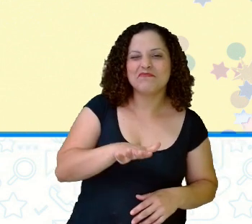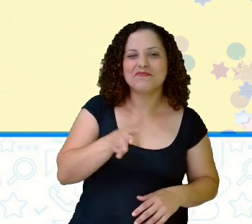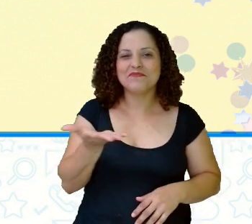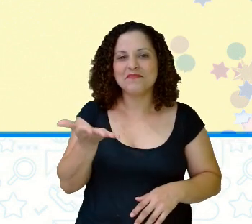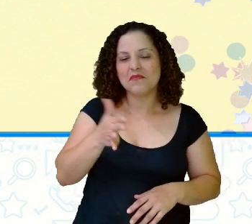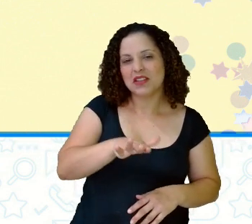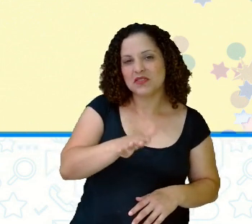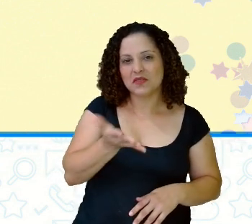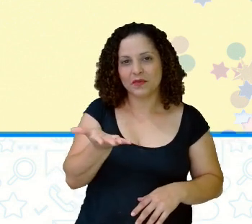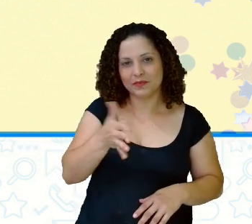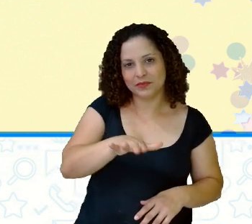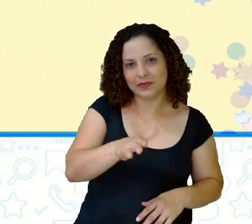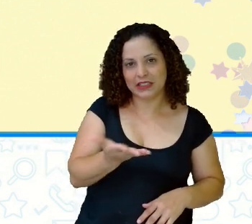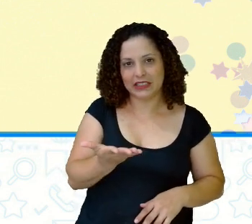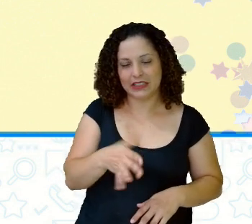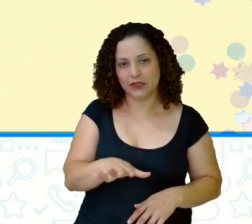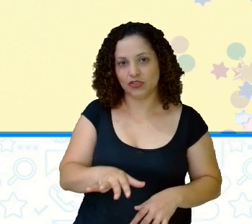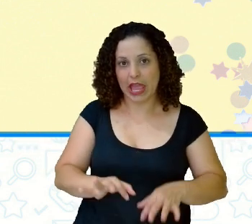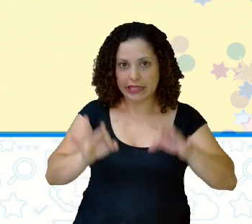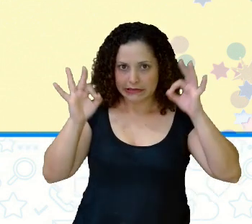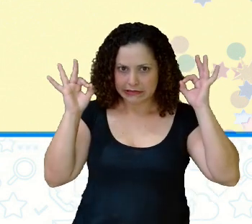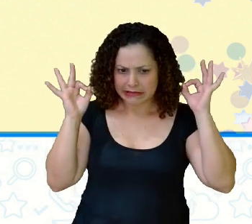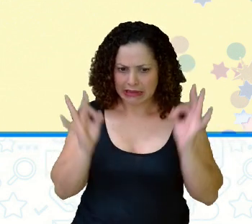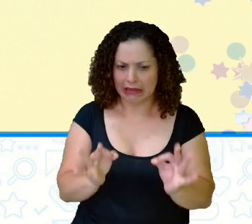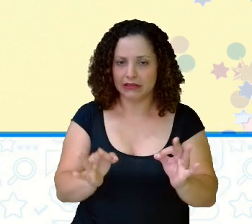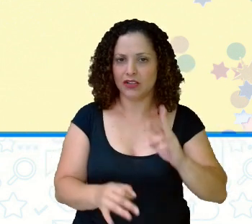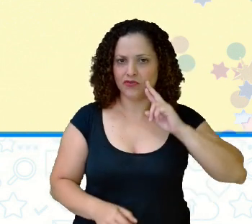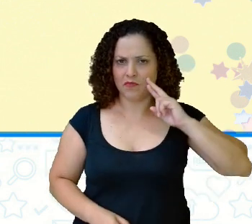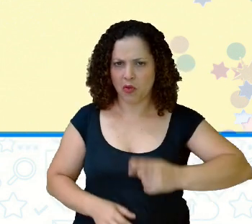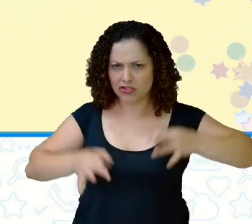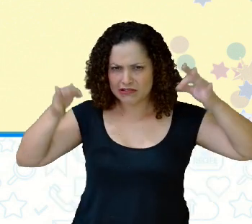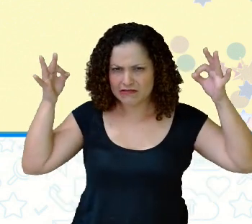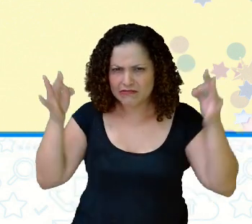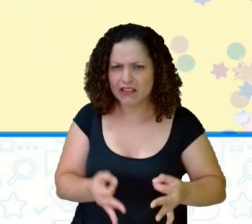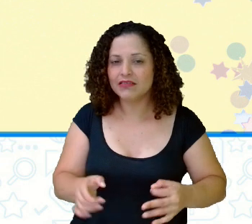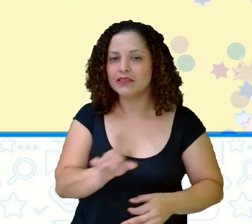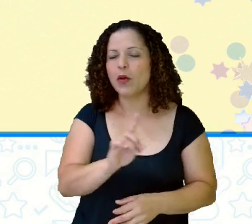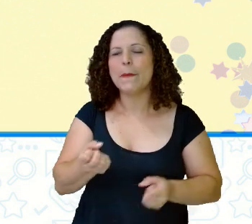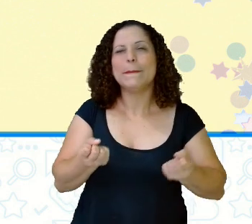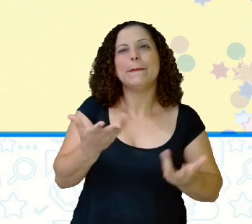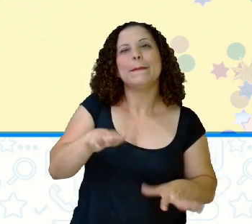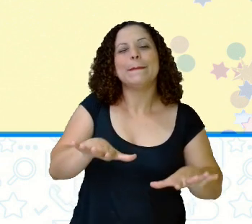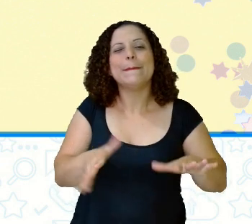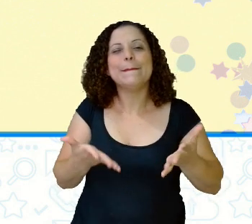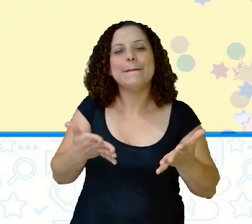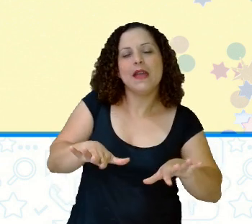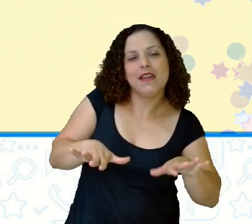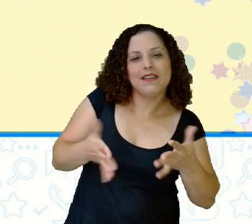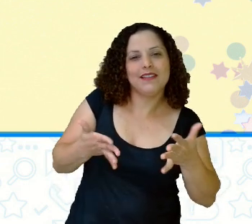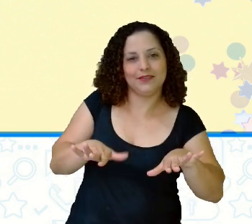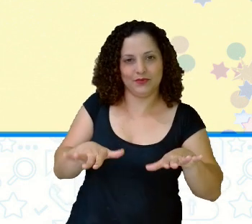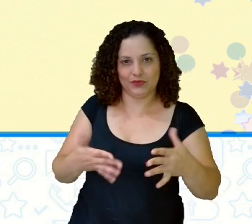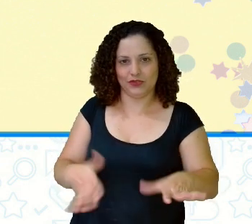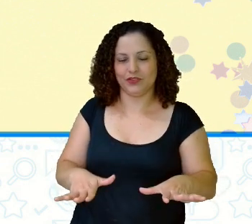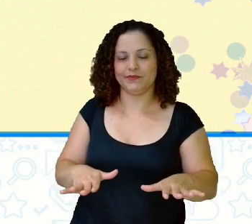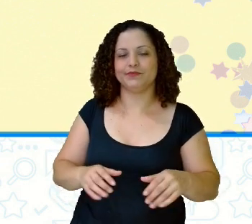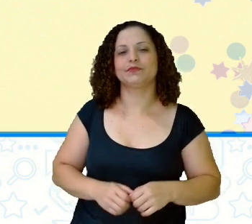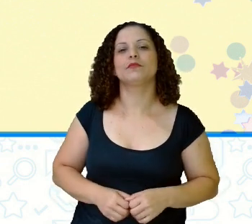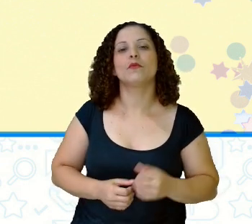Aproximadamente Viu? Não é aquele resultado Batido Que eu quero É o resultado Que se aproxima